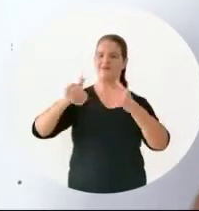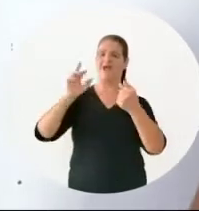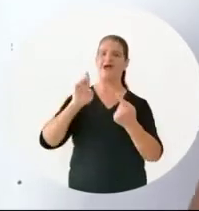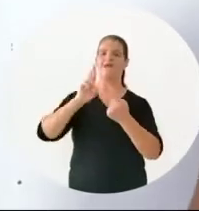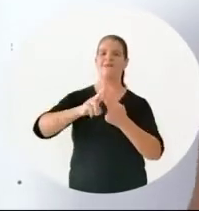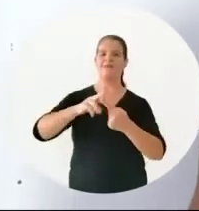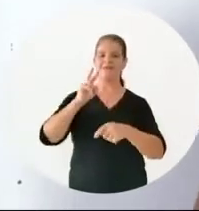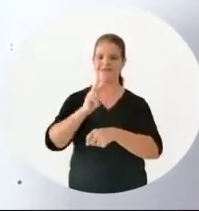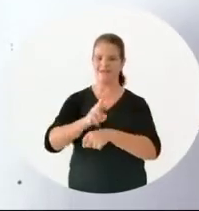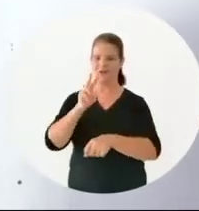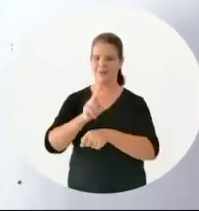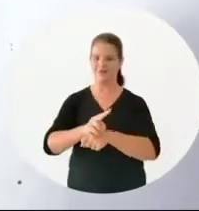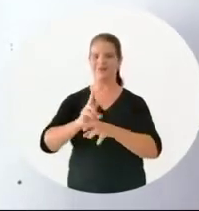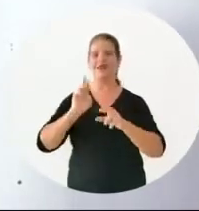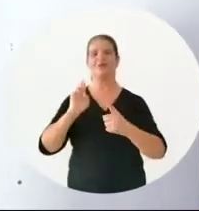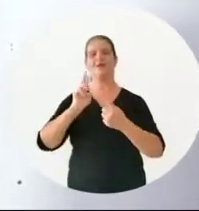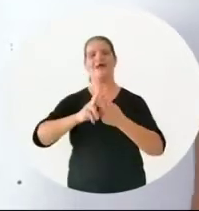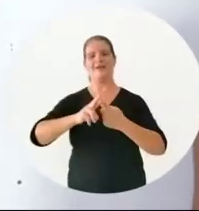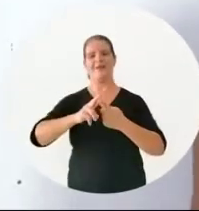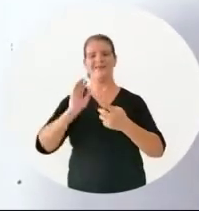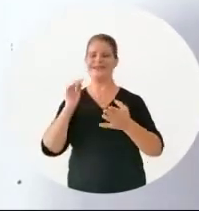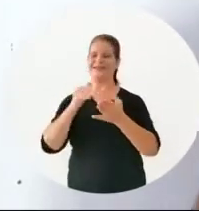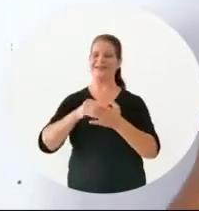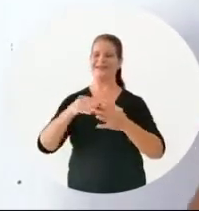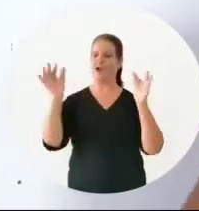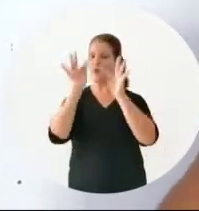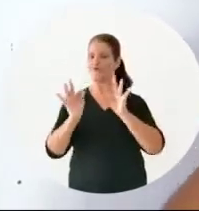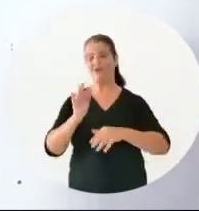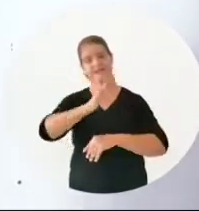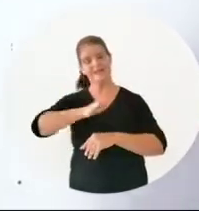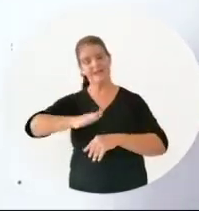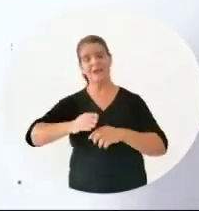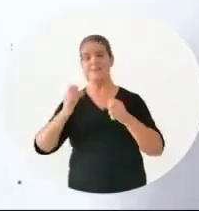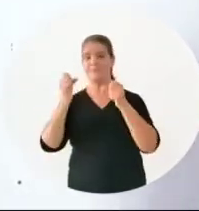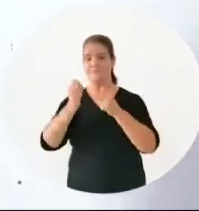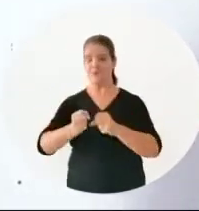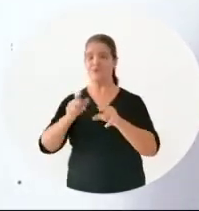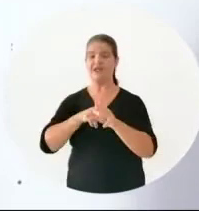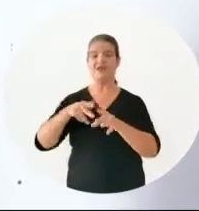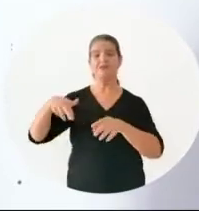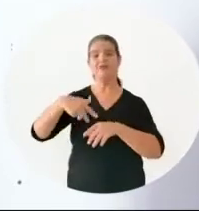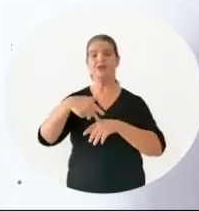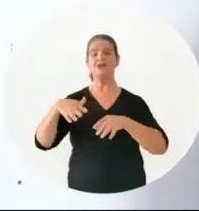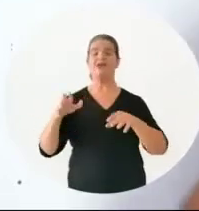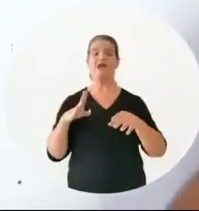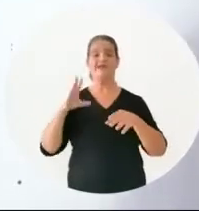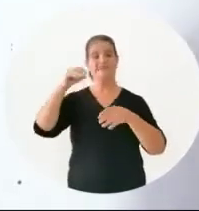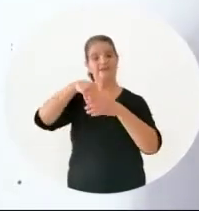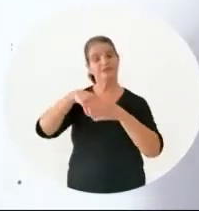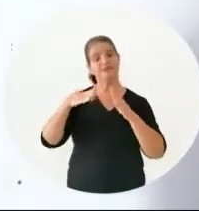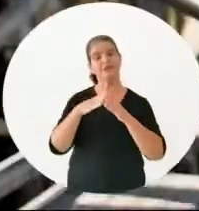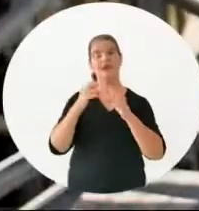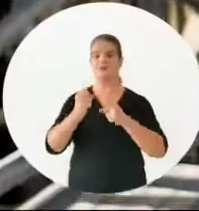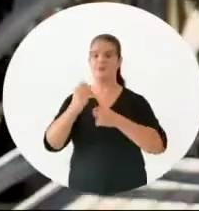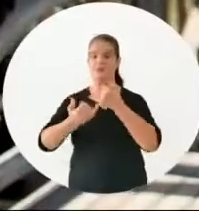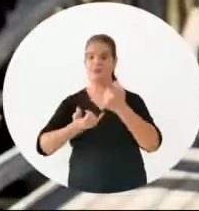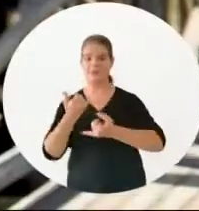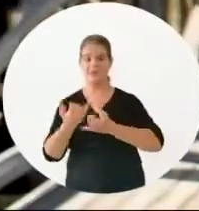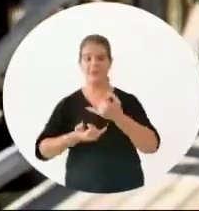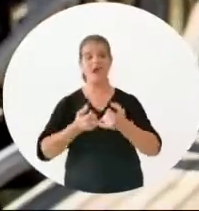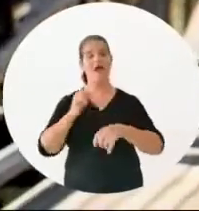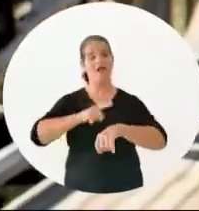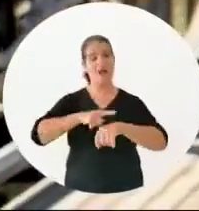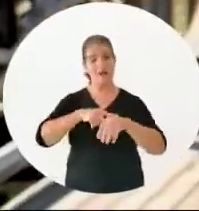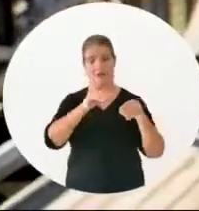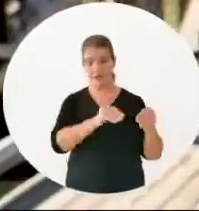cuidado Representa até uma felicidade pras crianças Poder andar descalço por dentro de casa Poder brincar E na hora de